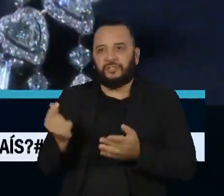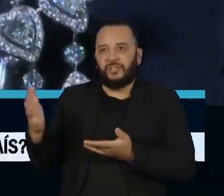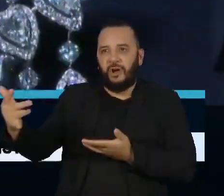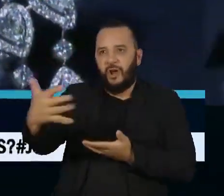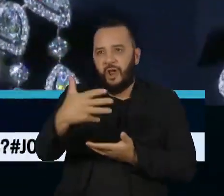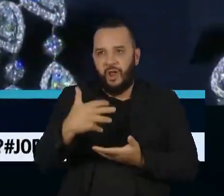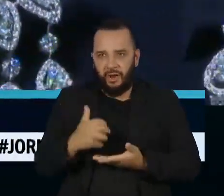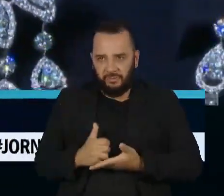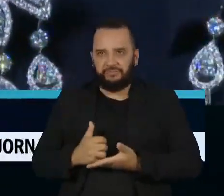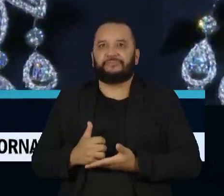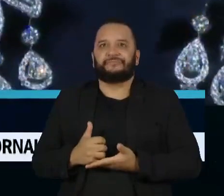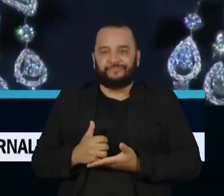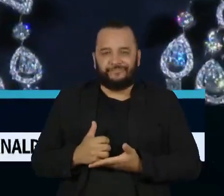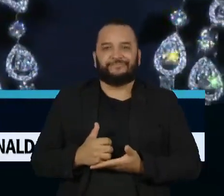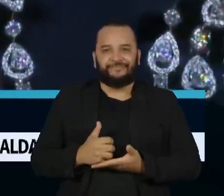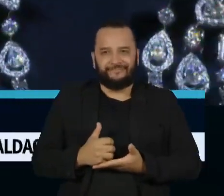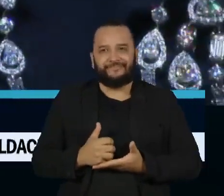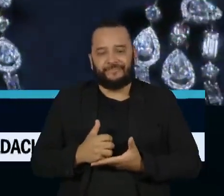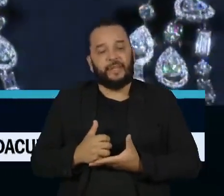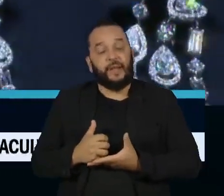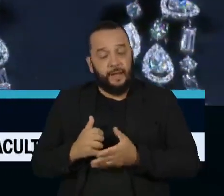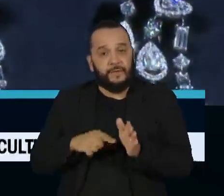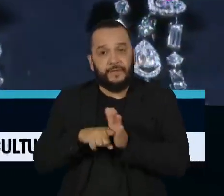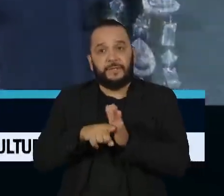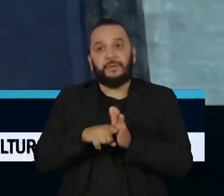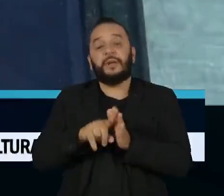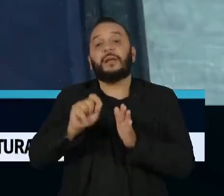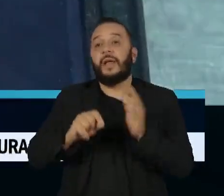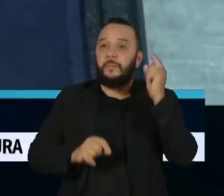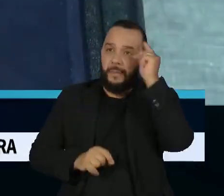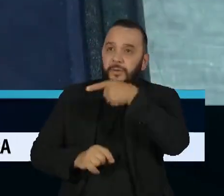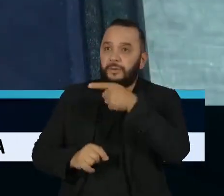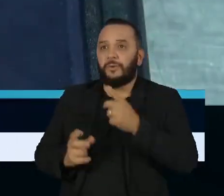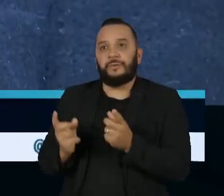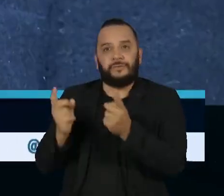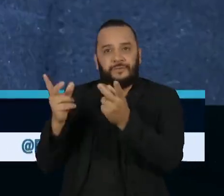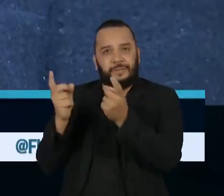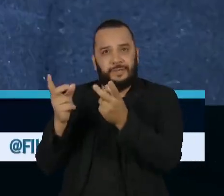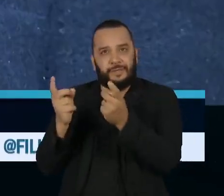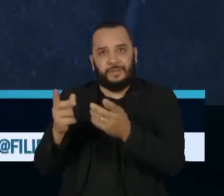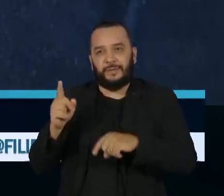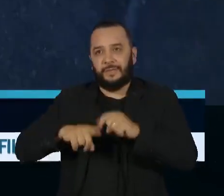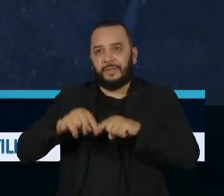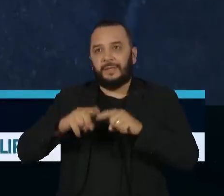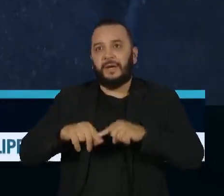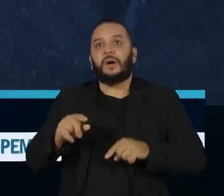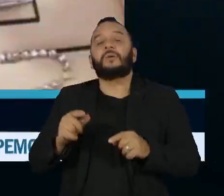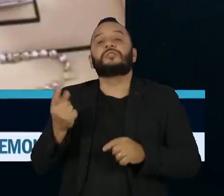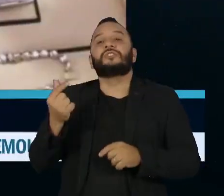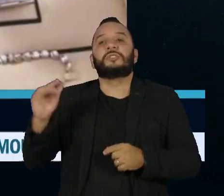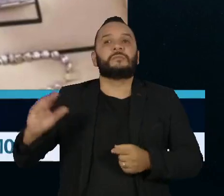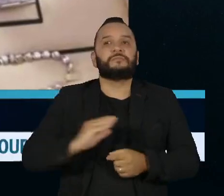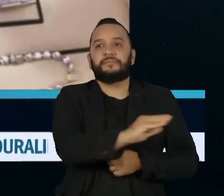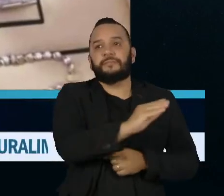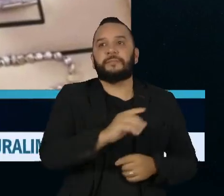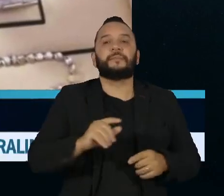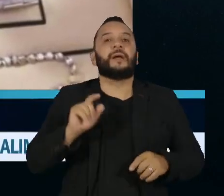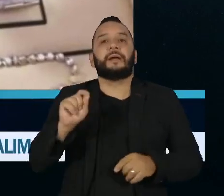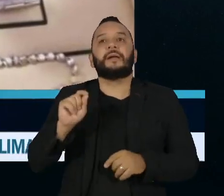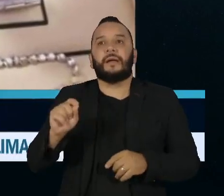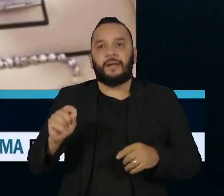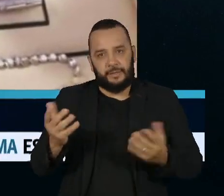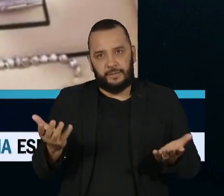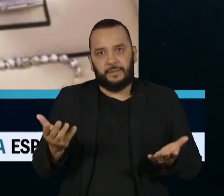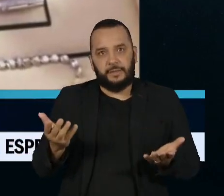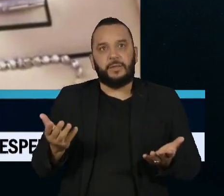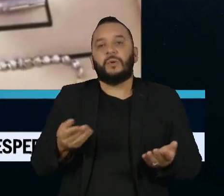último governo. A investigação quer descobrir quem mandou vender os objetos, para quem foi o dinheiro e com que verba